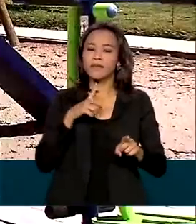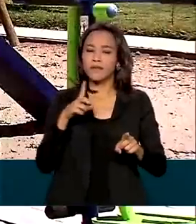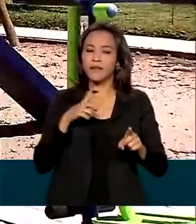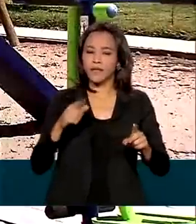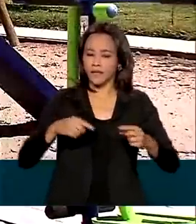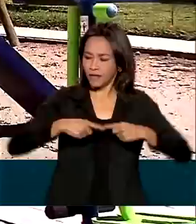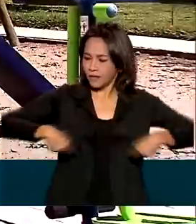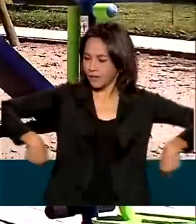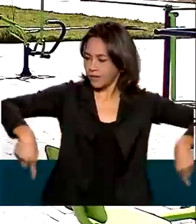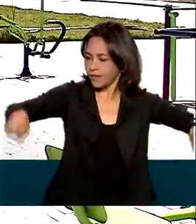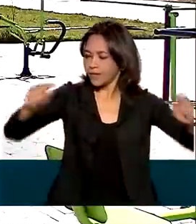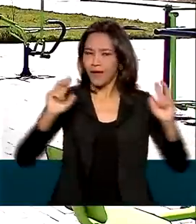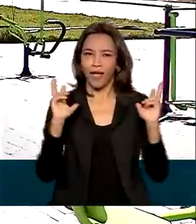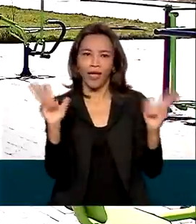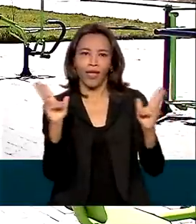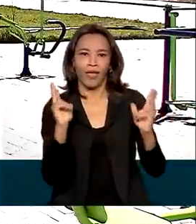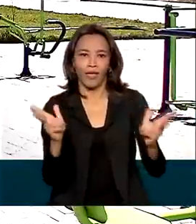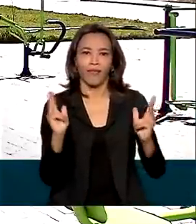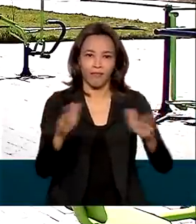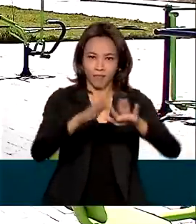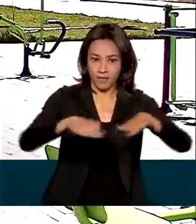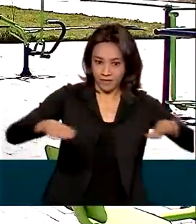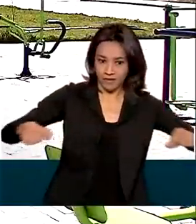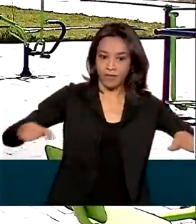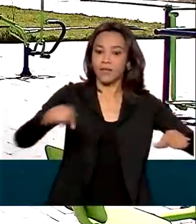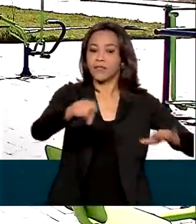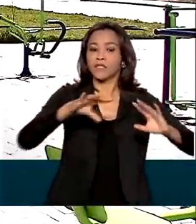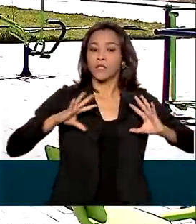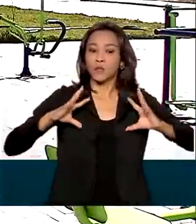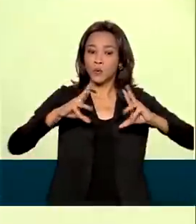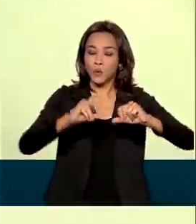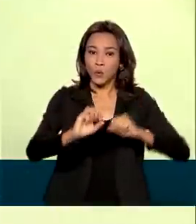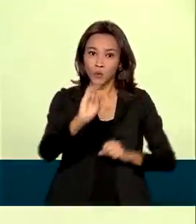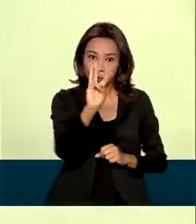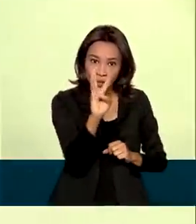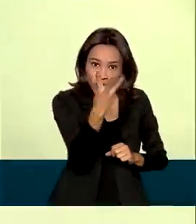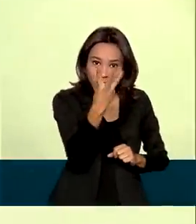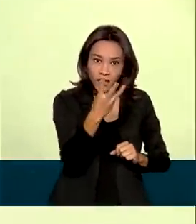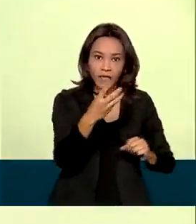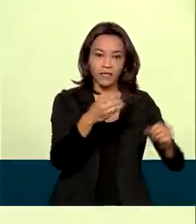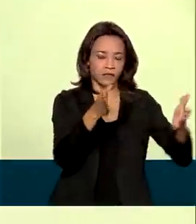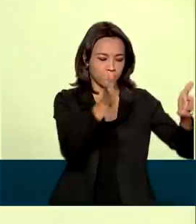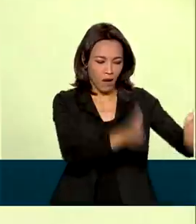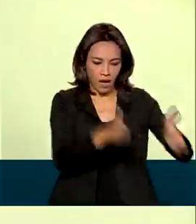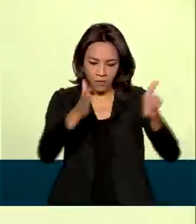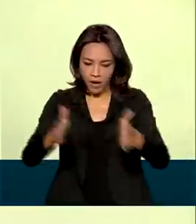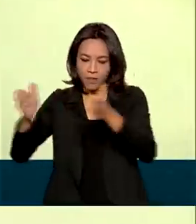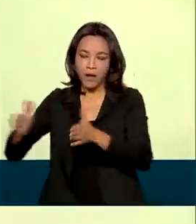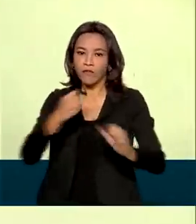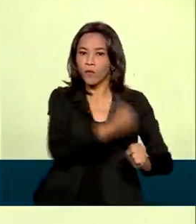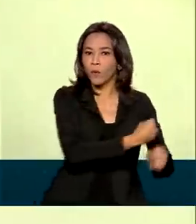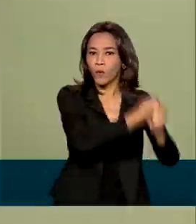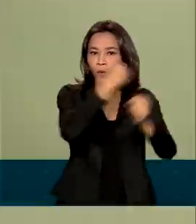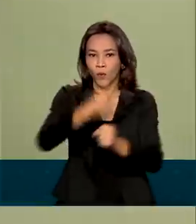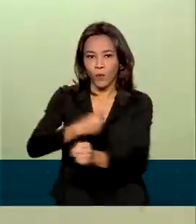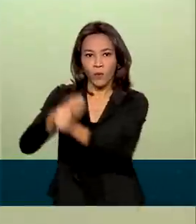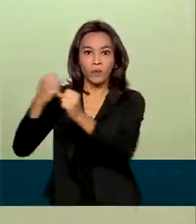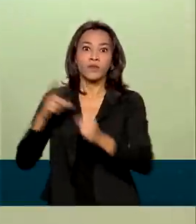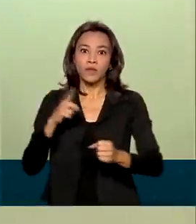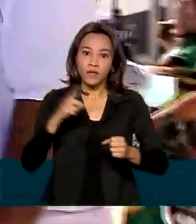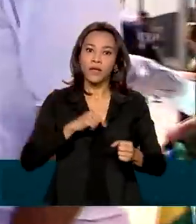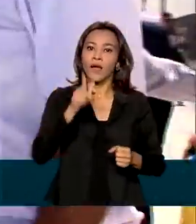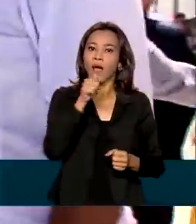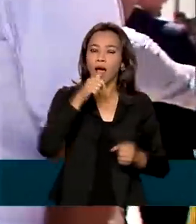ambientes de lazer. Além disso, todos os três residenciais contam com uma infraestrutura completa com água encanada e